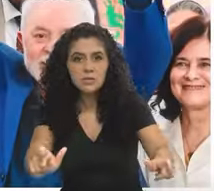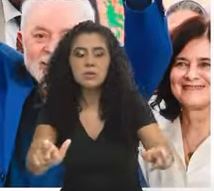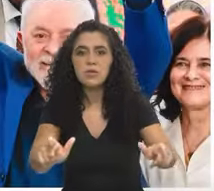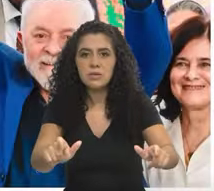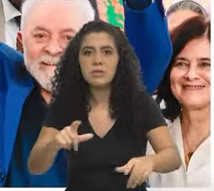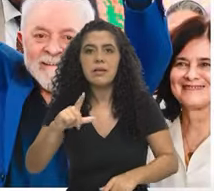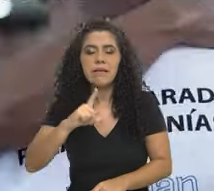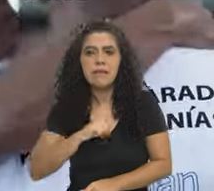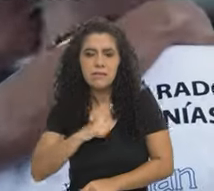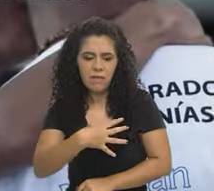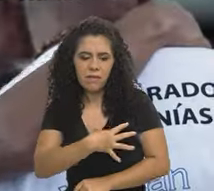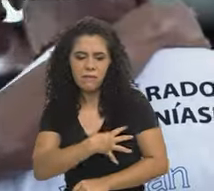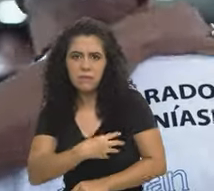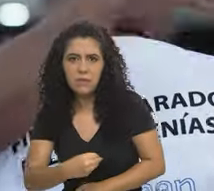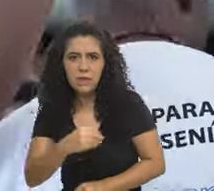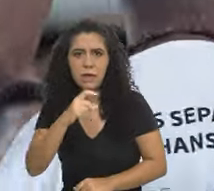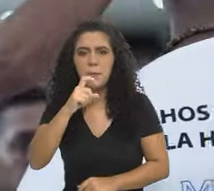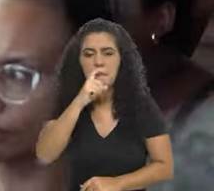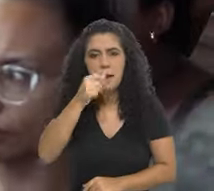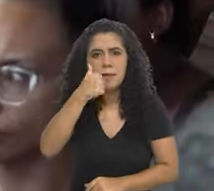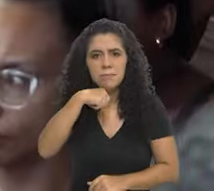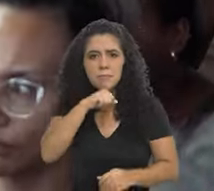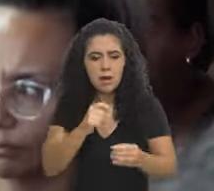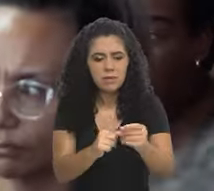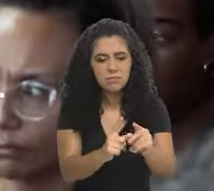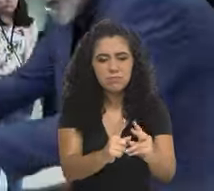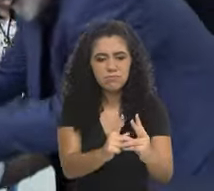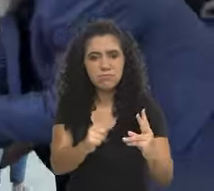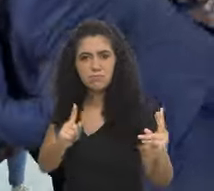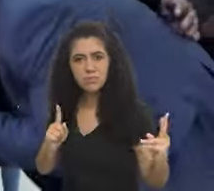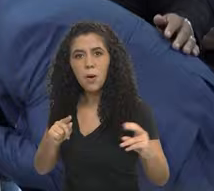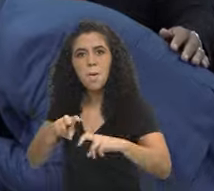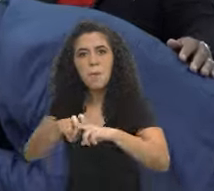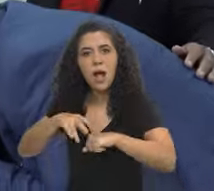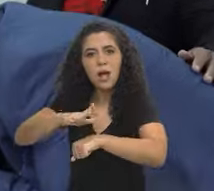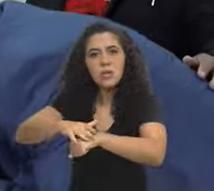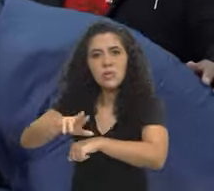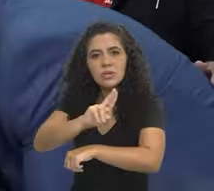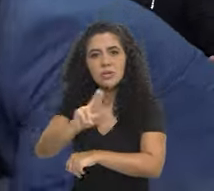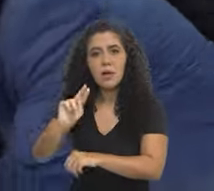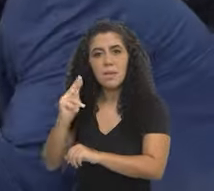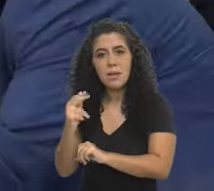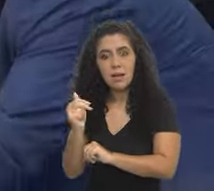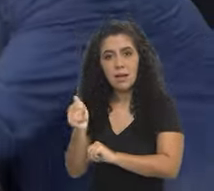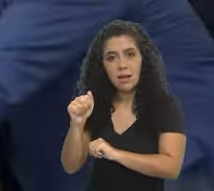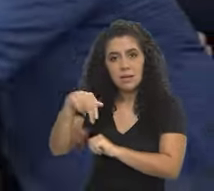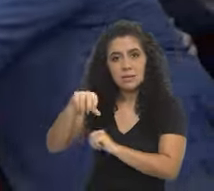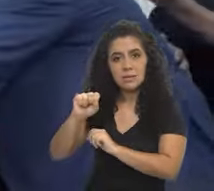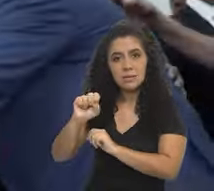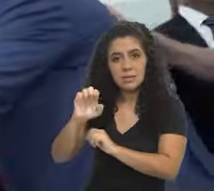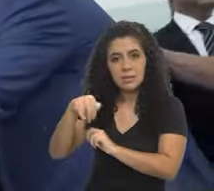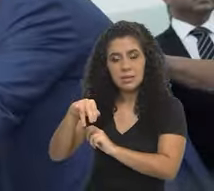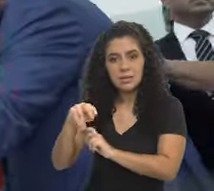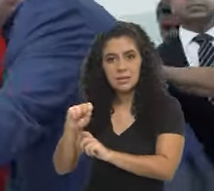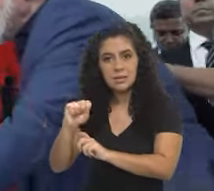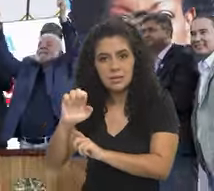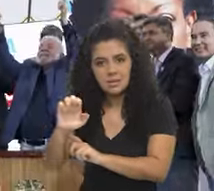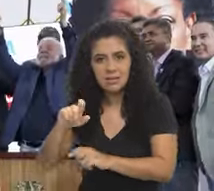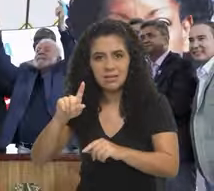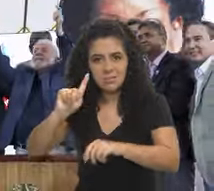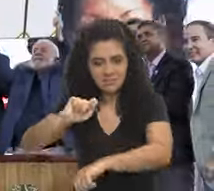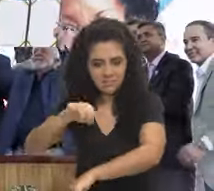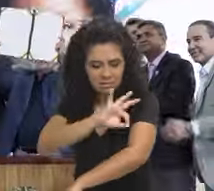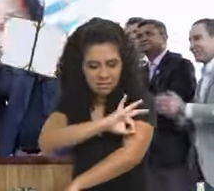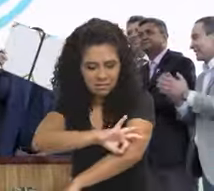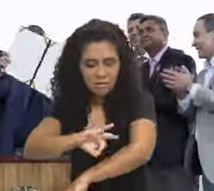Certamente, milhares de filhos separados dos pais, por causa das ancianias, vão dormir mais tranquilos